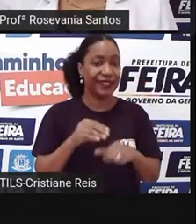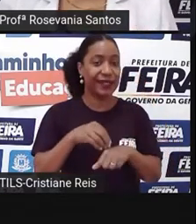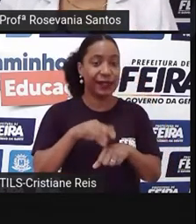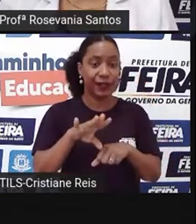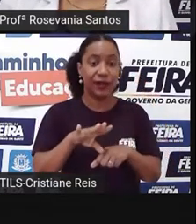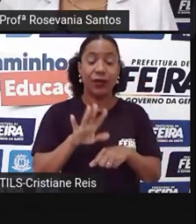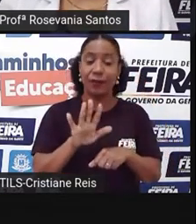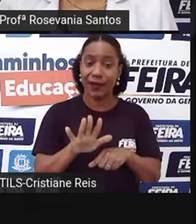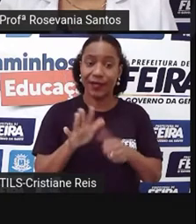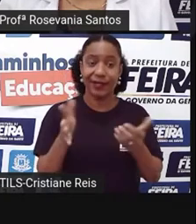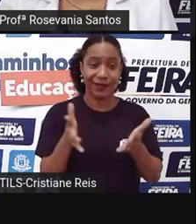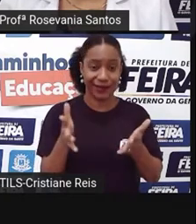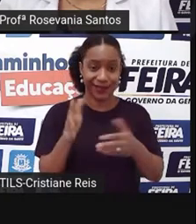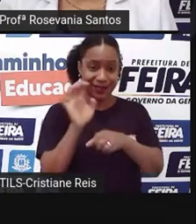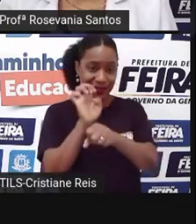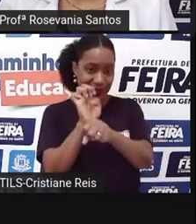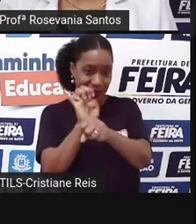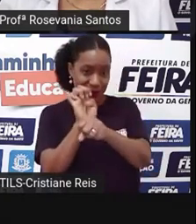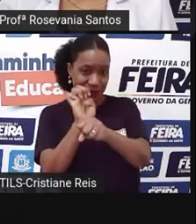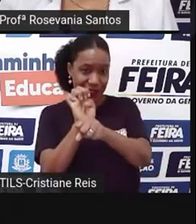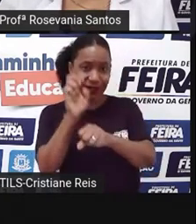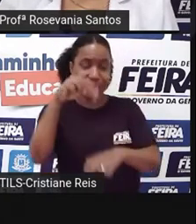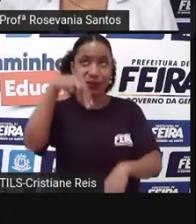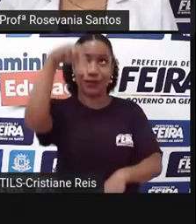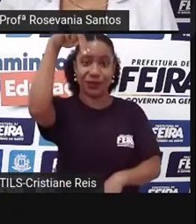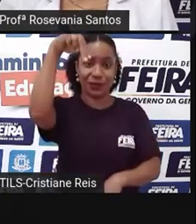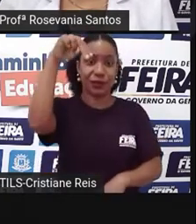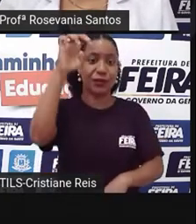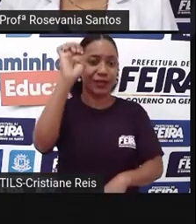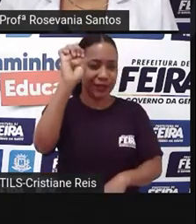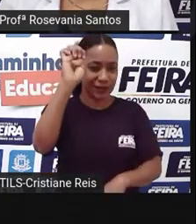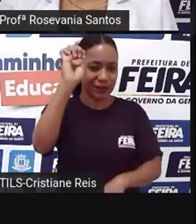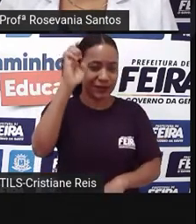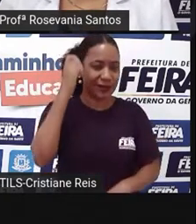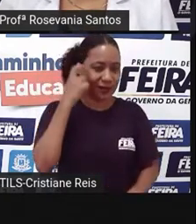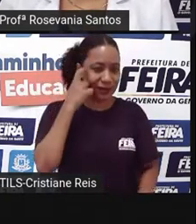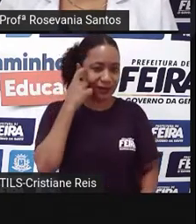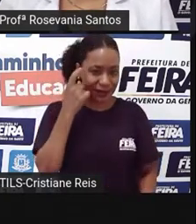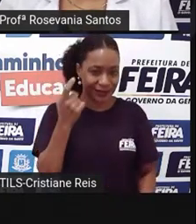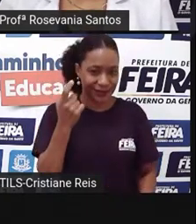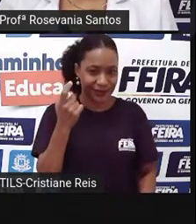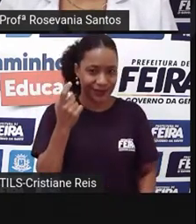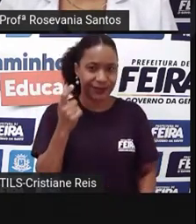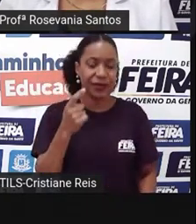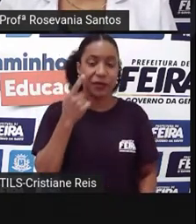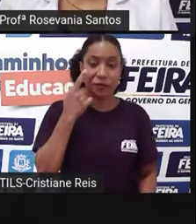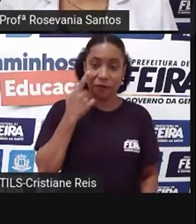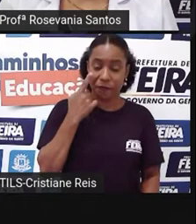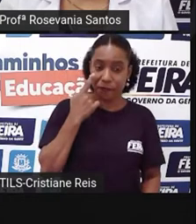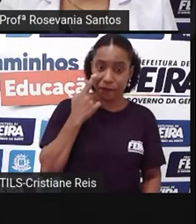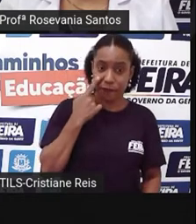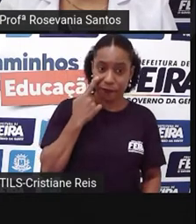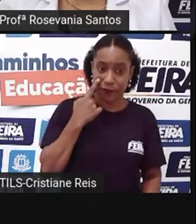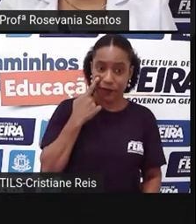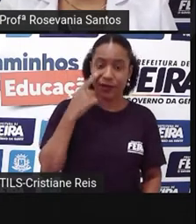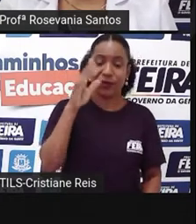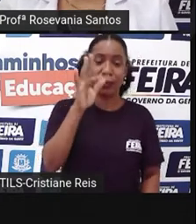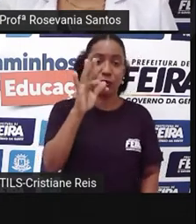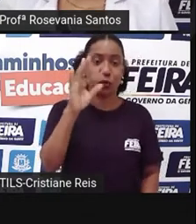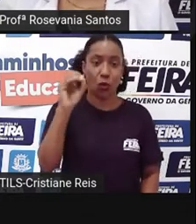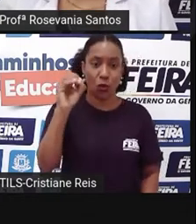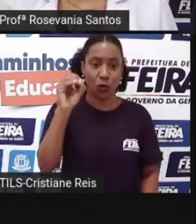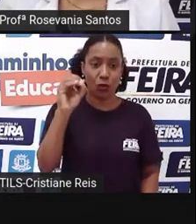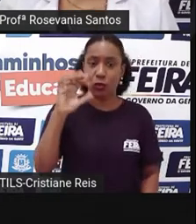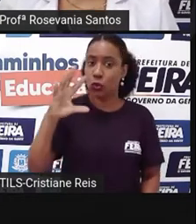pegar todos os estados da região Nordeste e você vai perceber aqui, né, que pega o Norte de Tocantins, não é Tocantins todo.